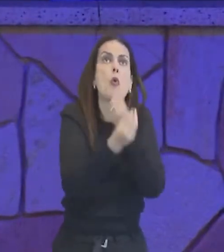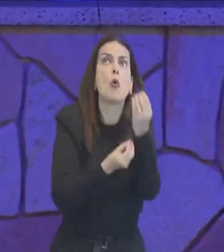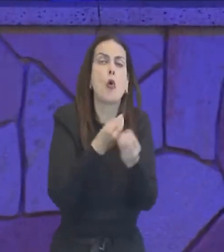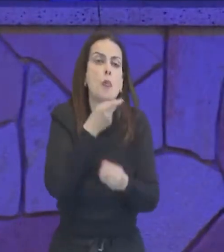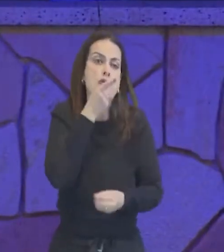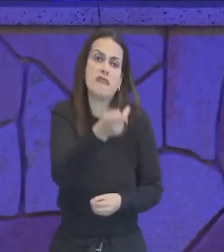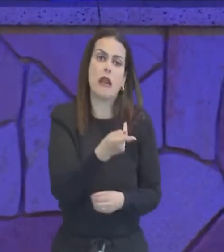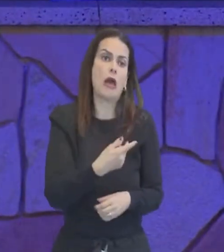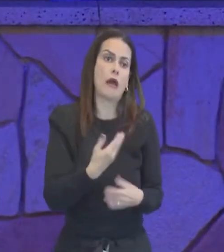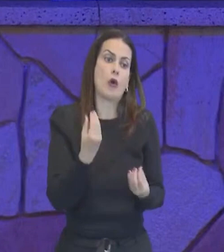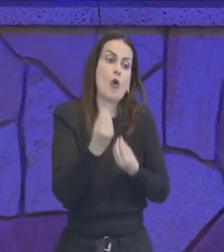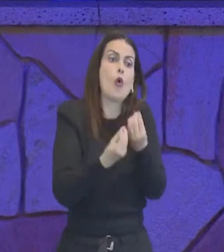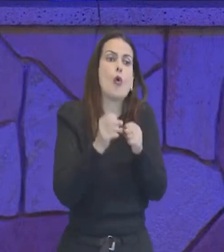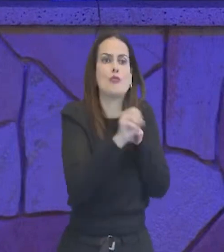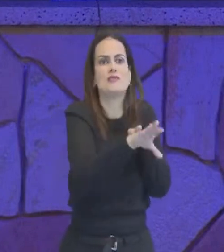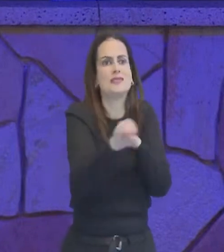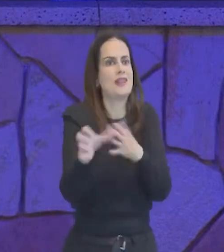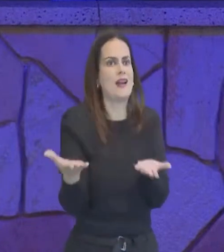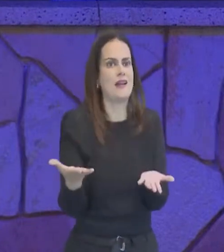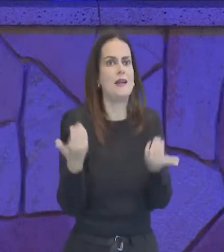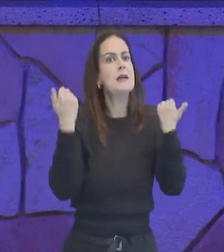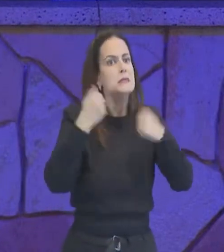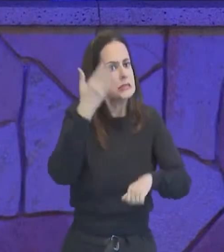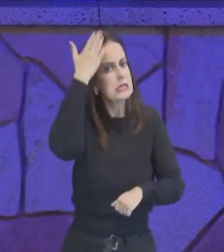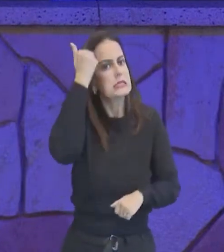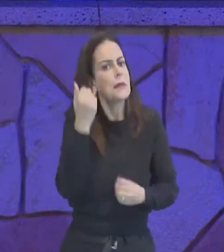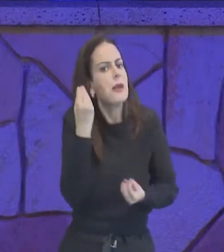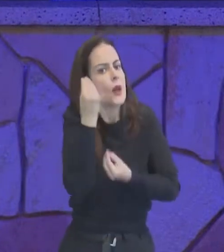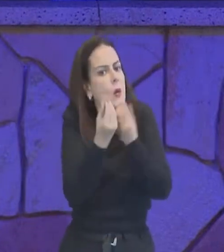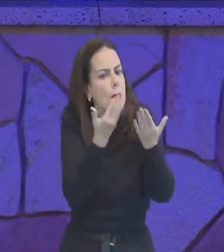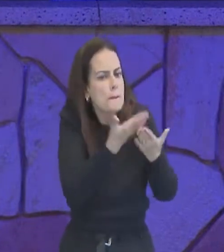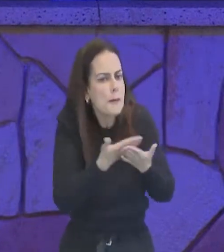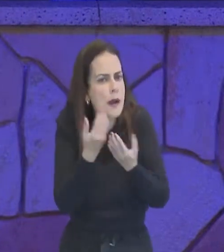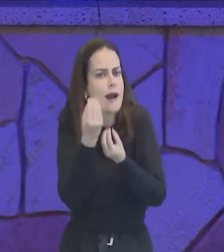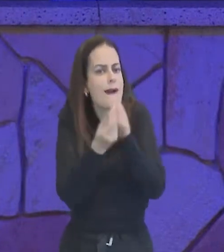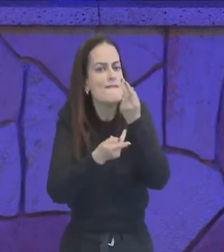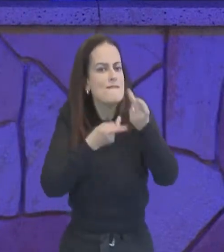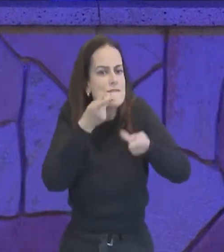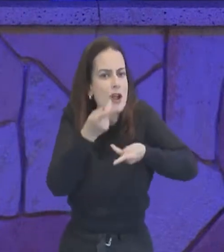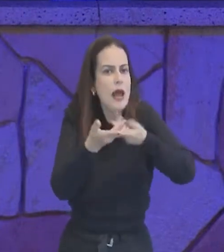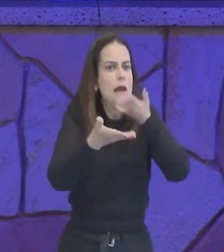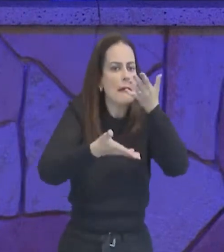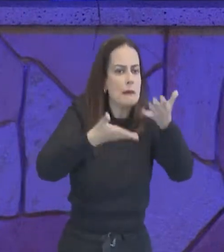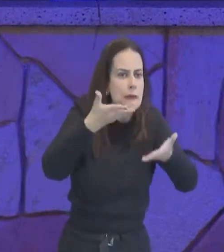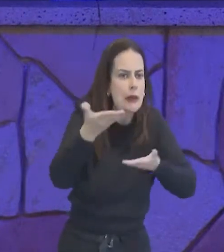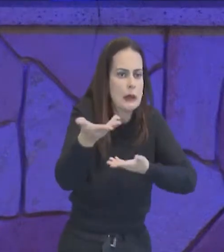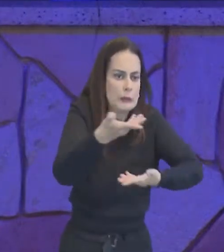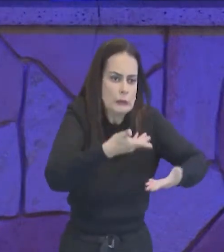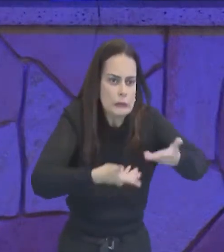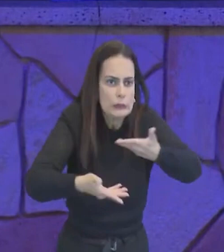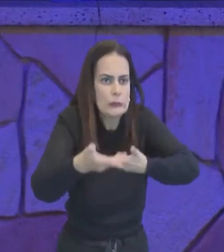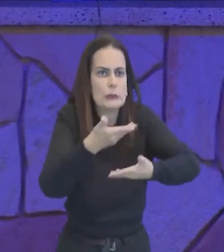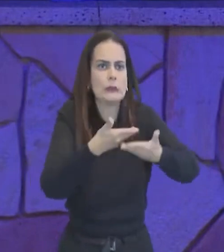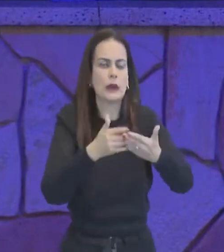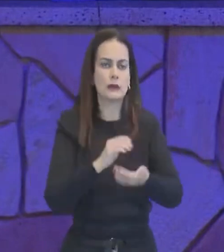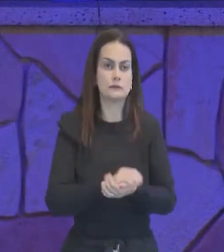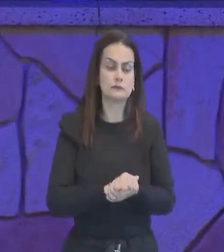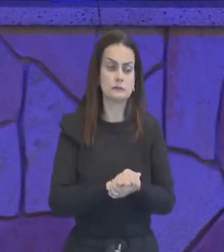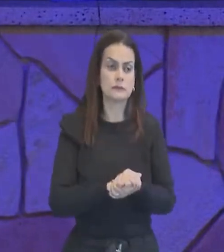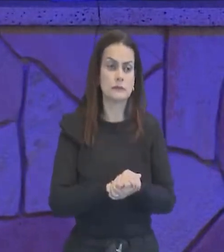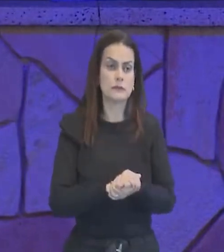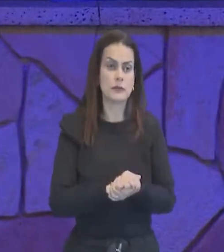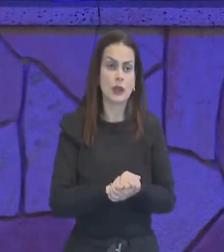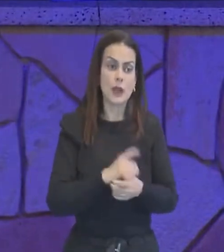desconfiar, se o indivíduo tem o dom do ensino, se ele não é capaz de pronunciar uma aula, ou um estudo, a gente vai